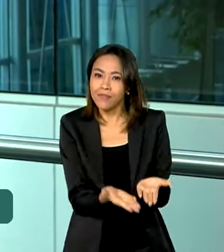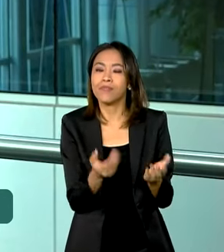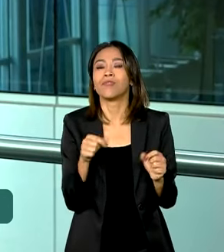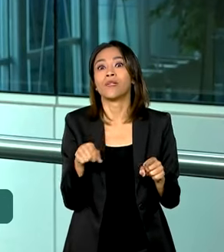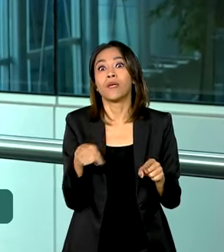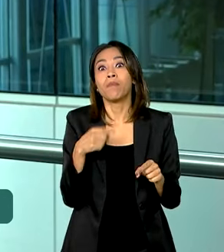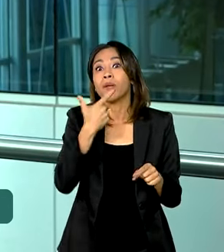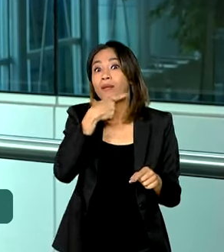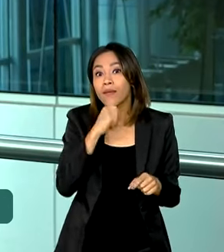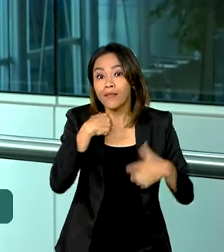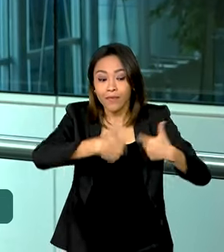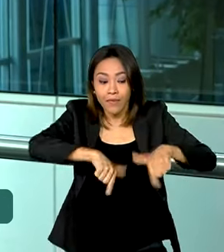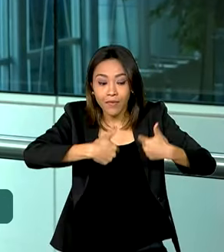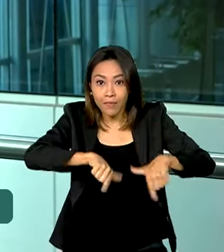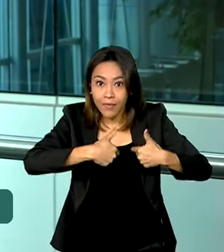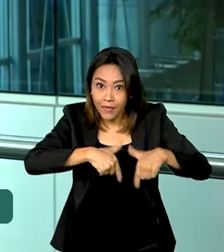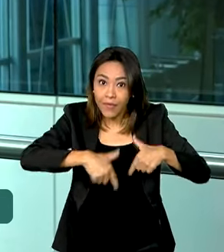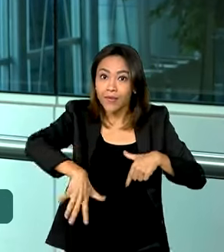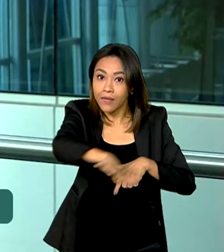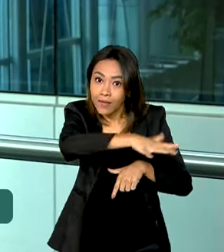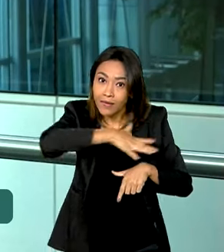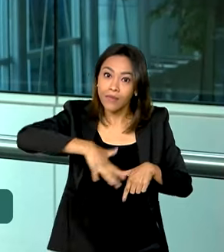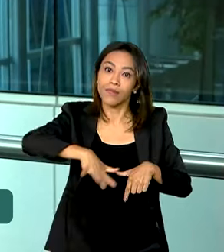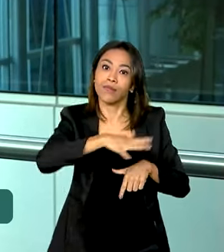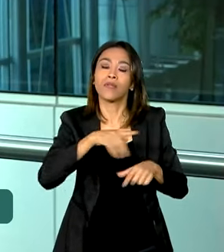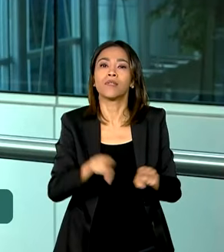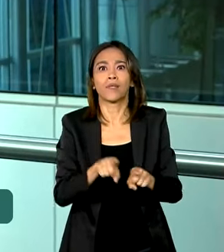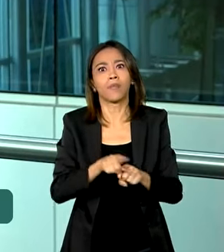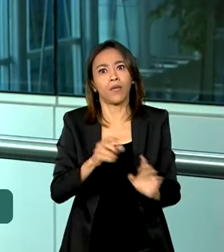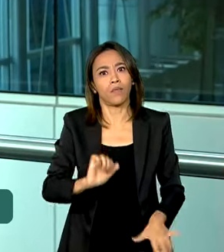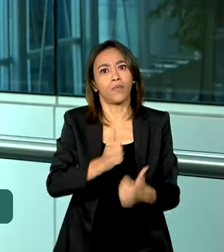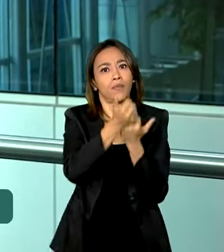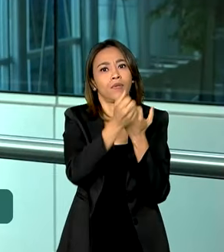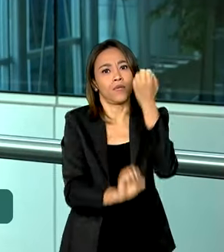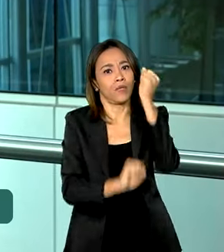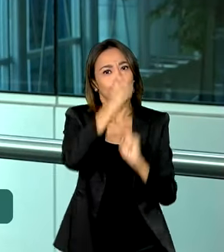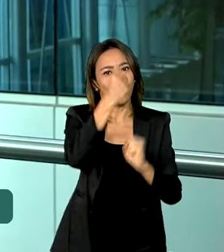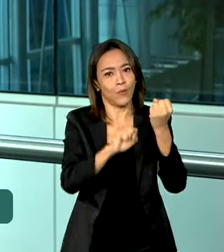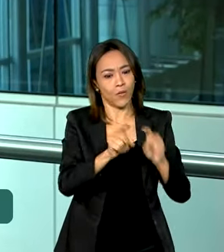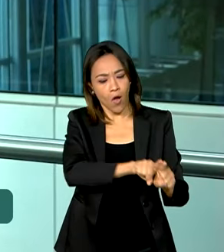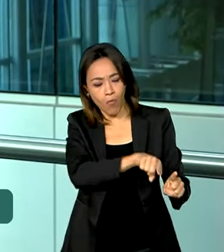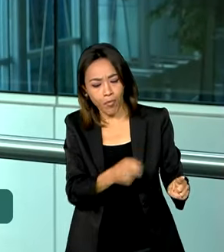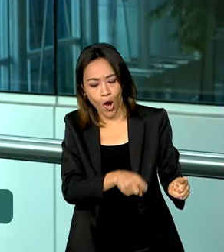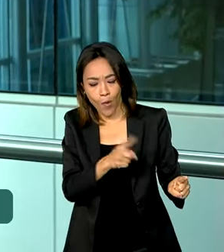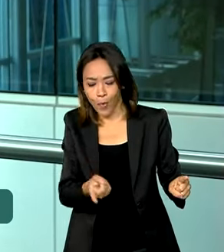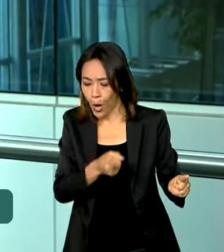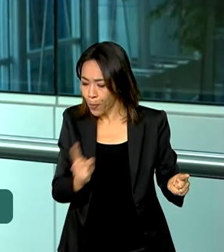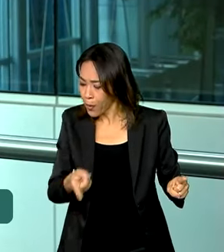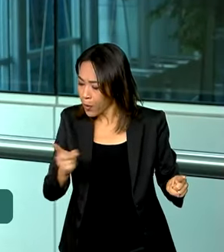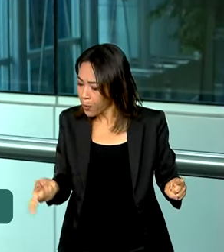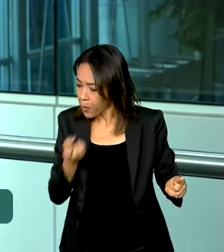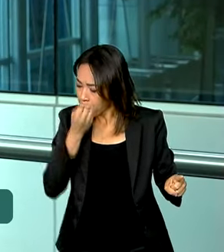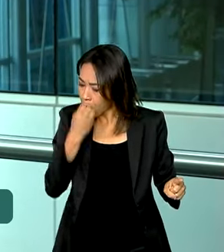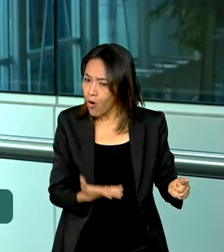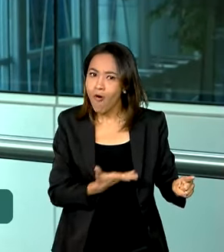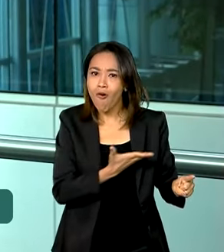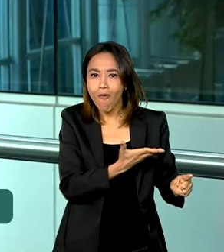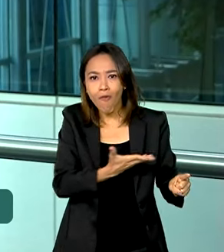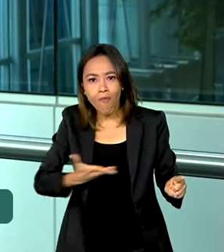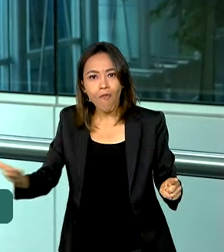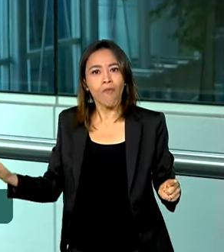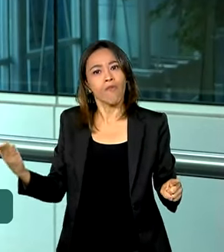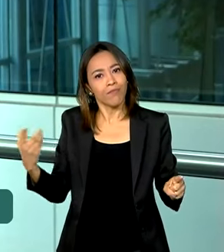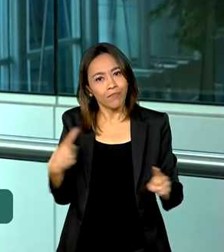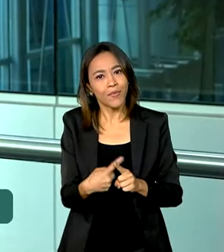para o produtor e também para a indústria. A cadeia sai valorizada e reconhecida com essa